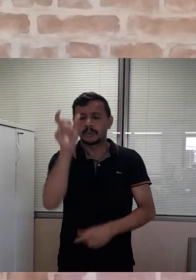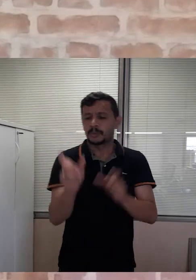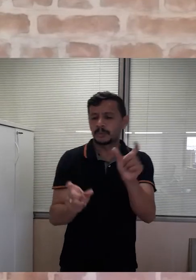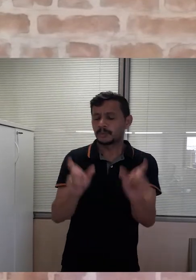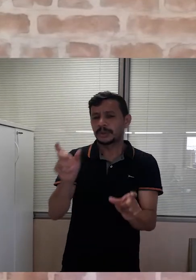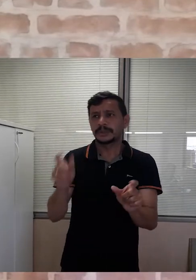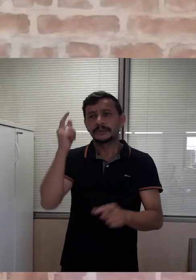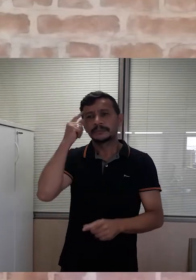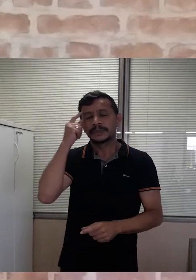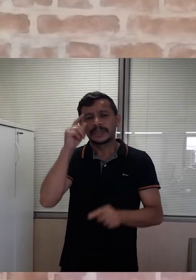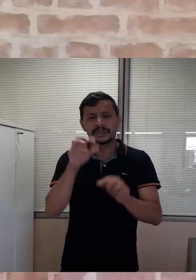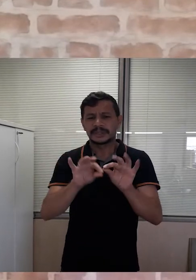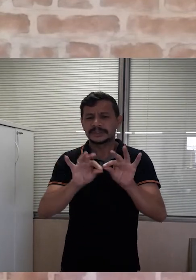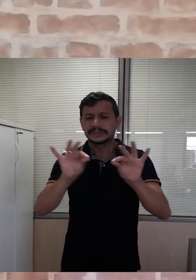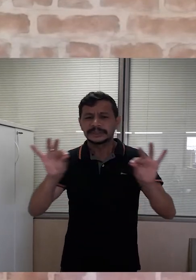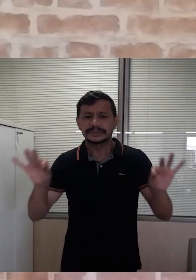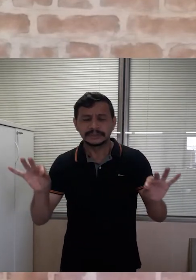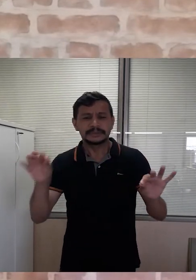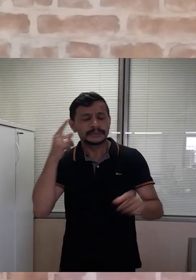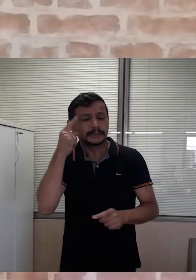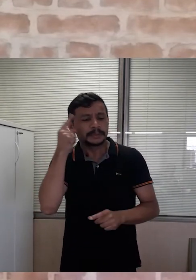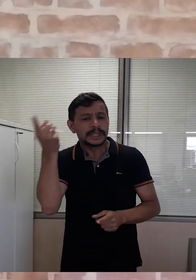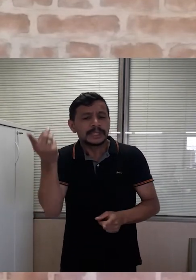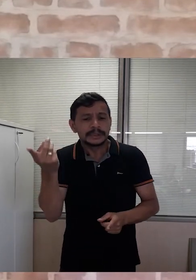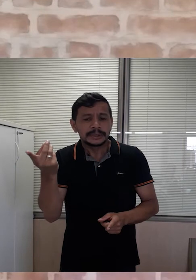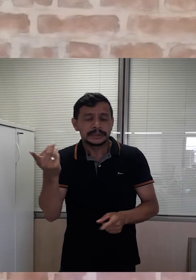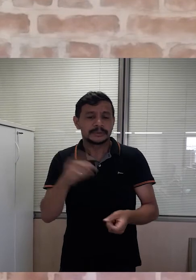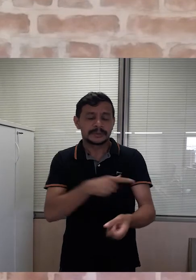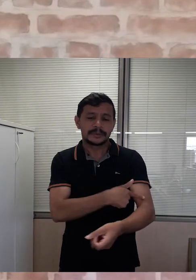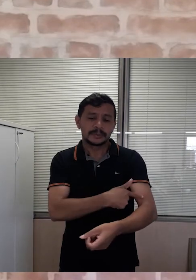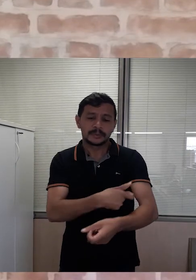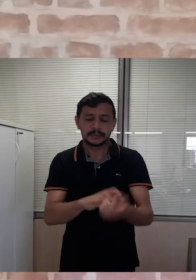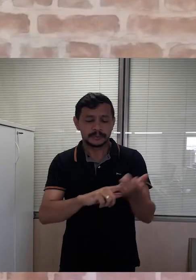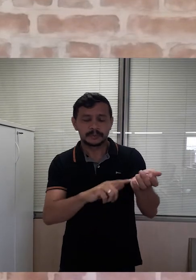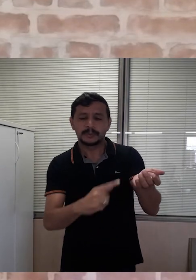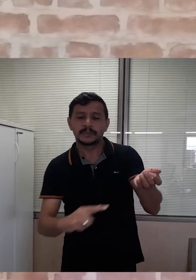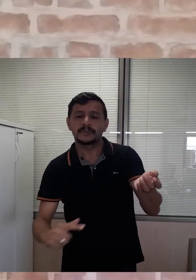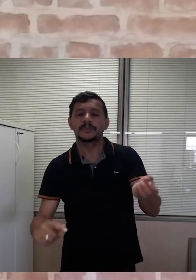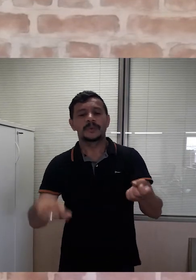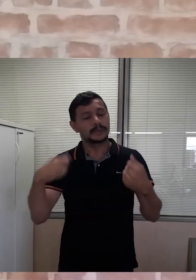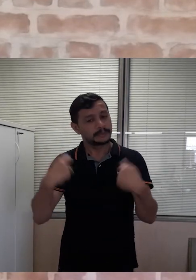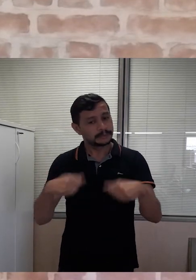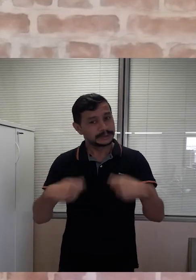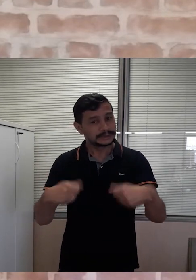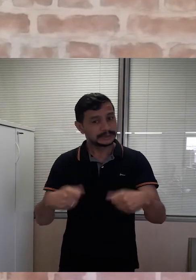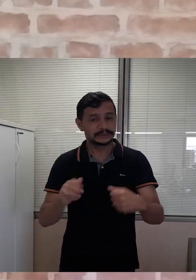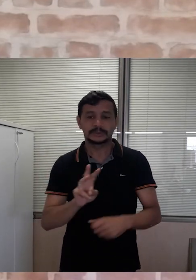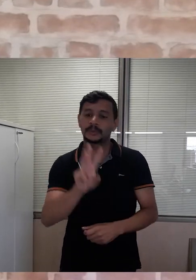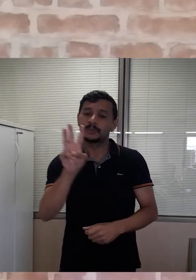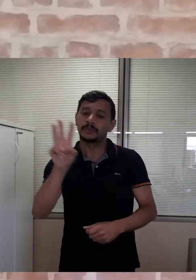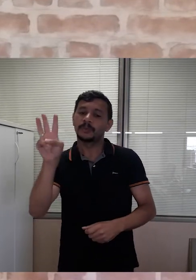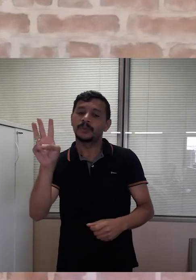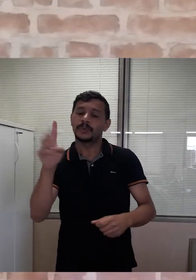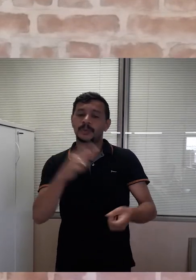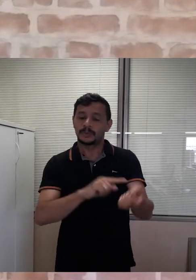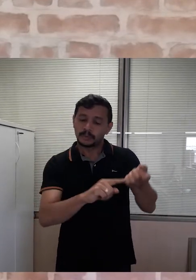alendação é mais fácil, mais simples do que você imagina. Basta doar sangue. Para isso, é só acessar o